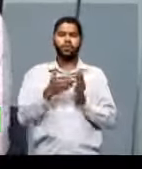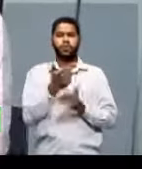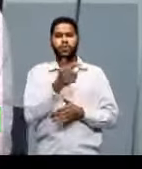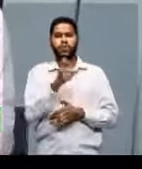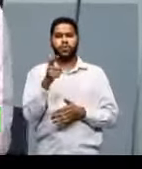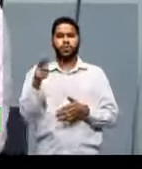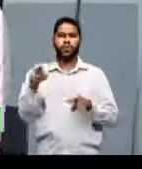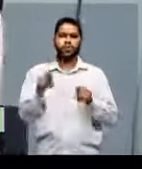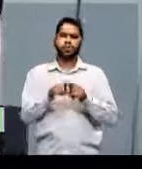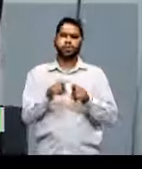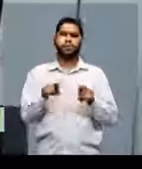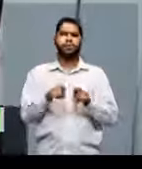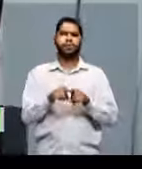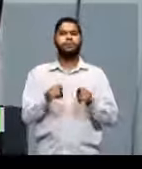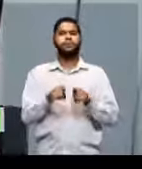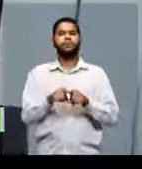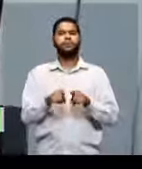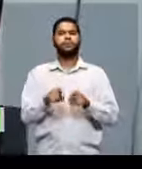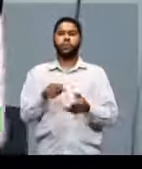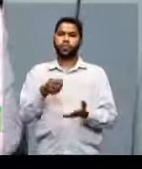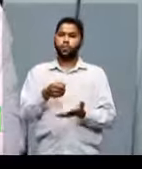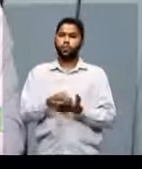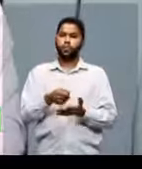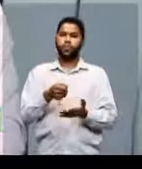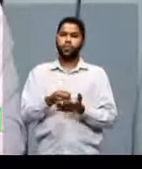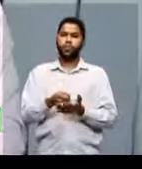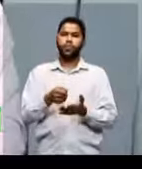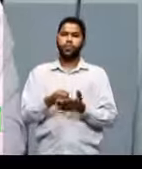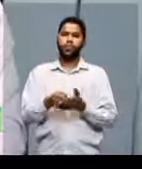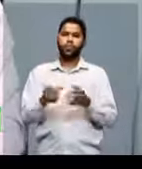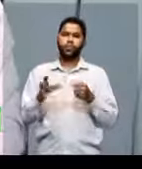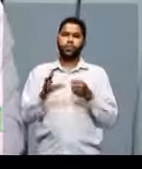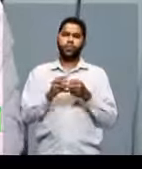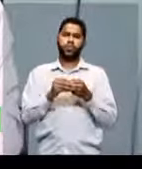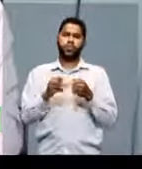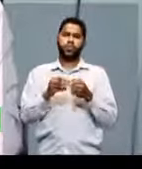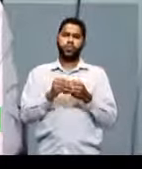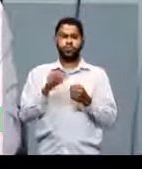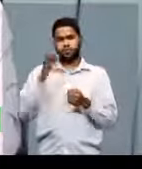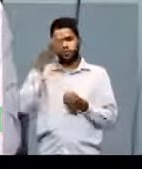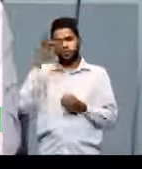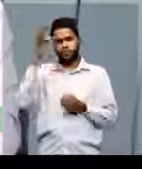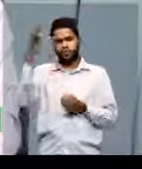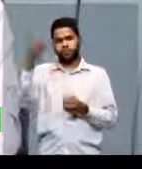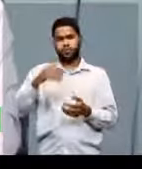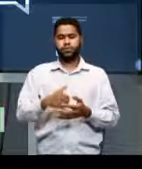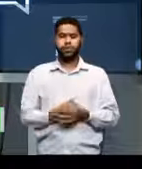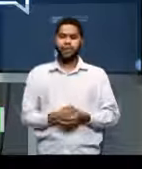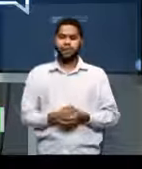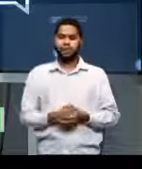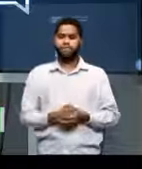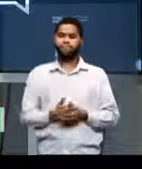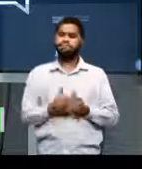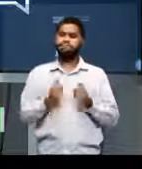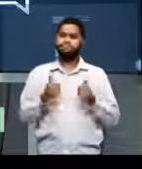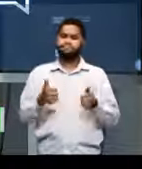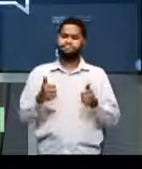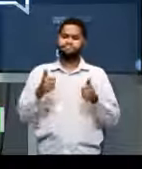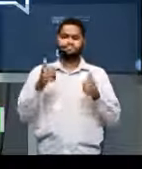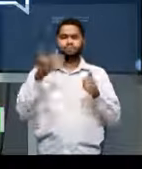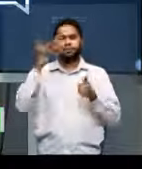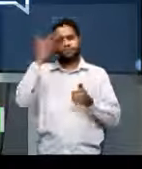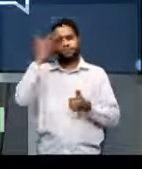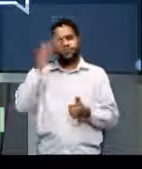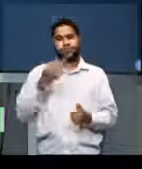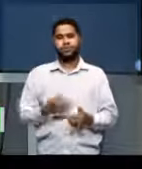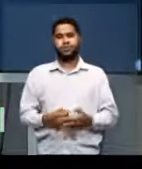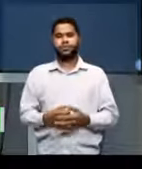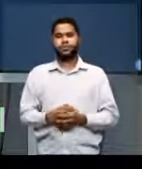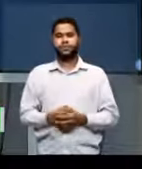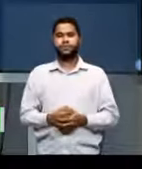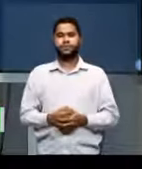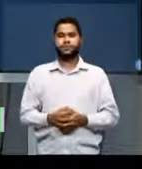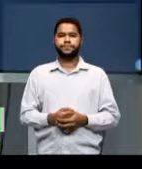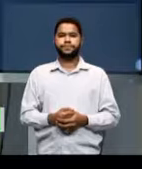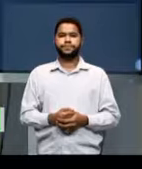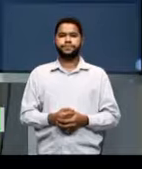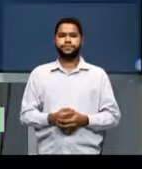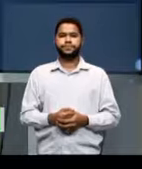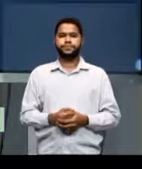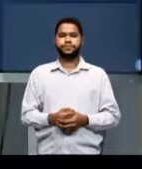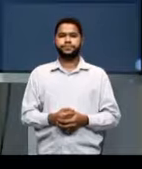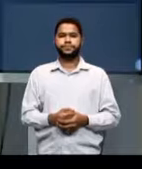questões do Enem vão te exigir o conhecimento em filosofia. Bem entendido. Vamos lá.